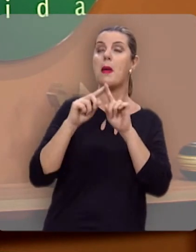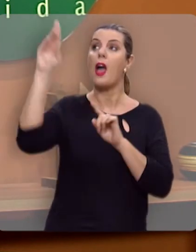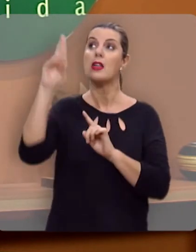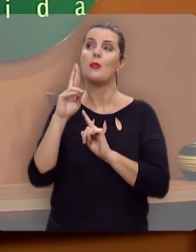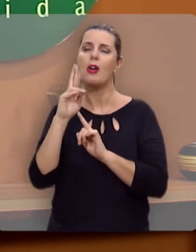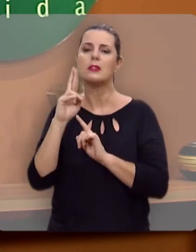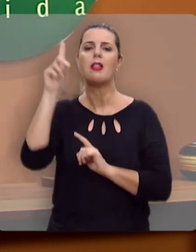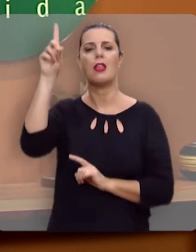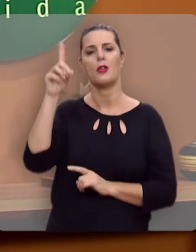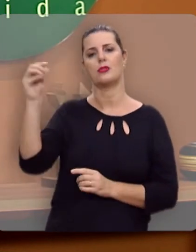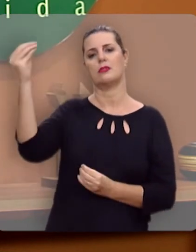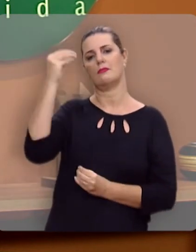vem do Senhor. O Senhor! O